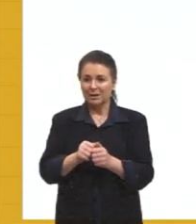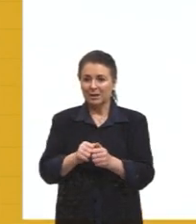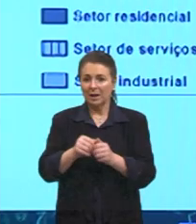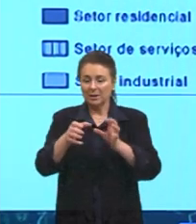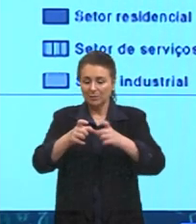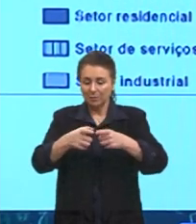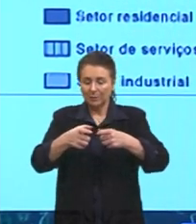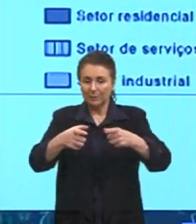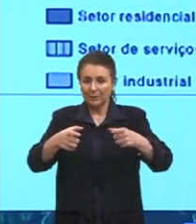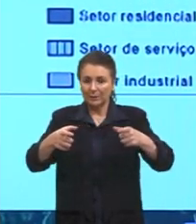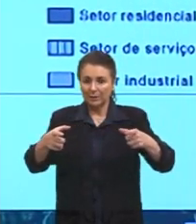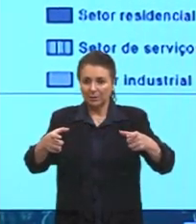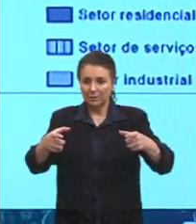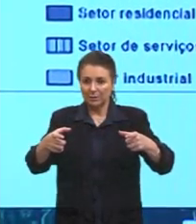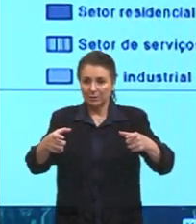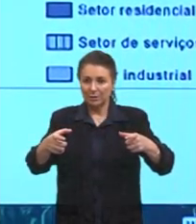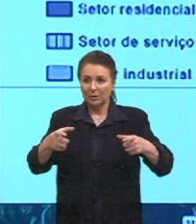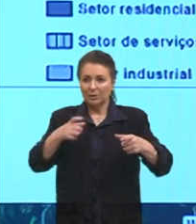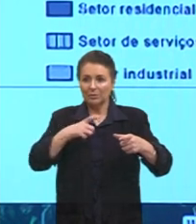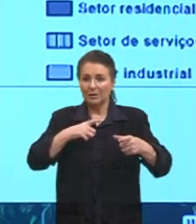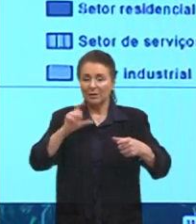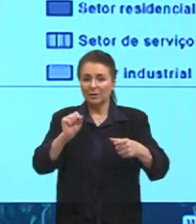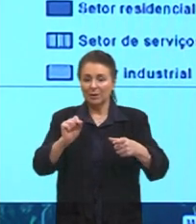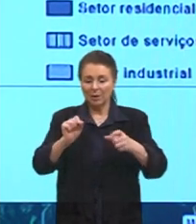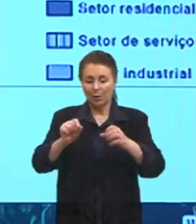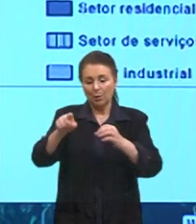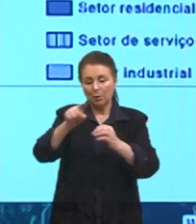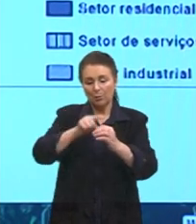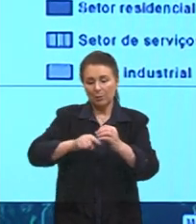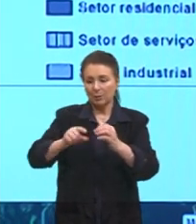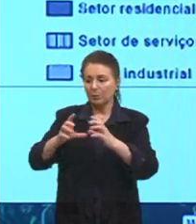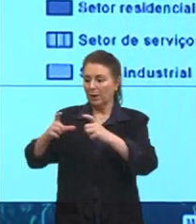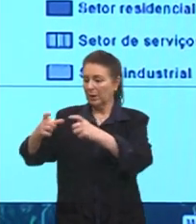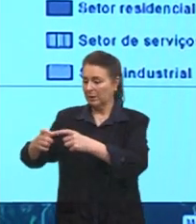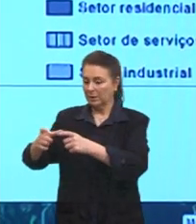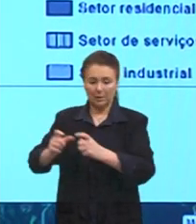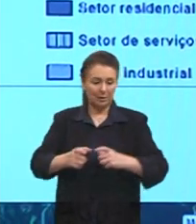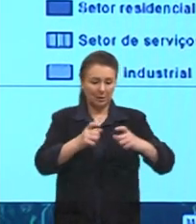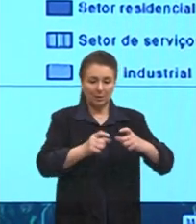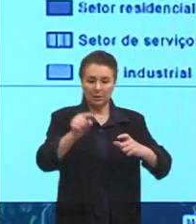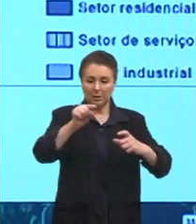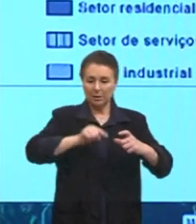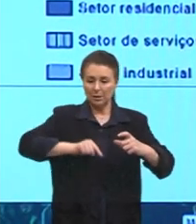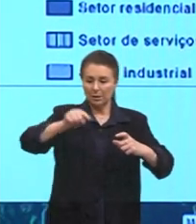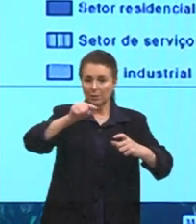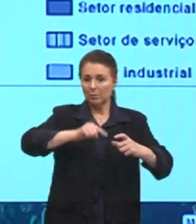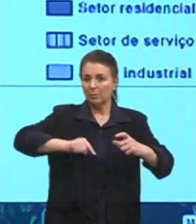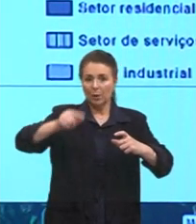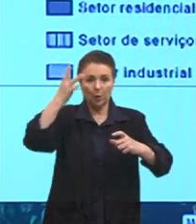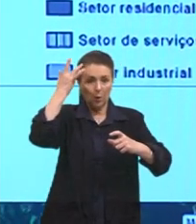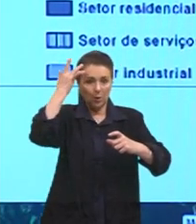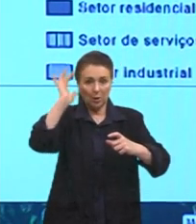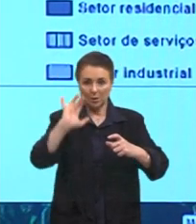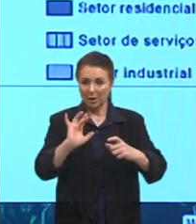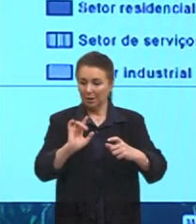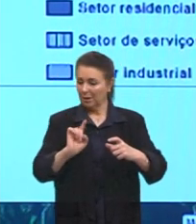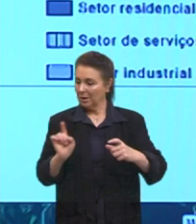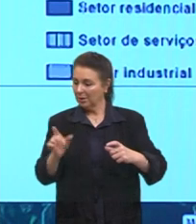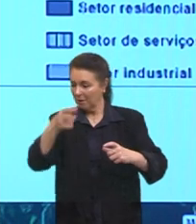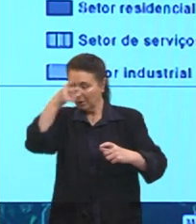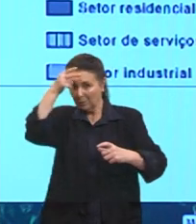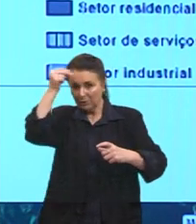aumentando, né? E aí eu vou ter justamente uma área que eu não sei o que é, cidade é, que município é, né? Quando a gente pega. Aqui